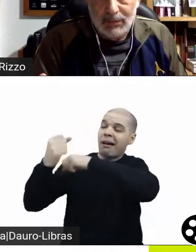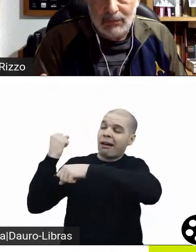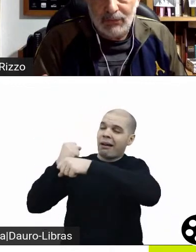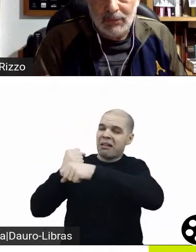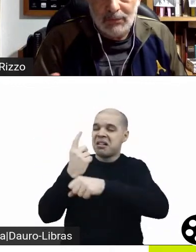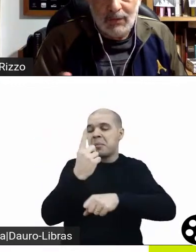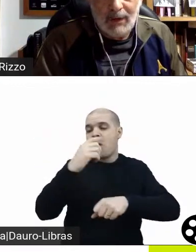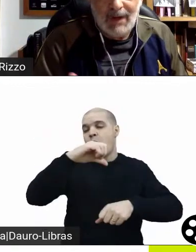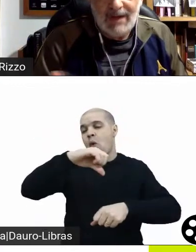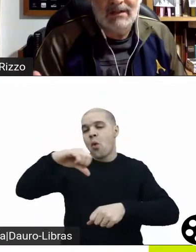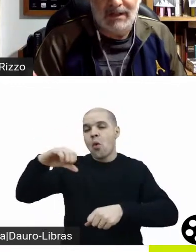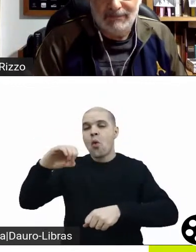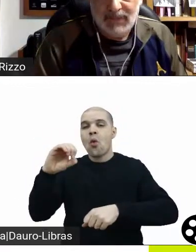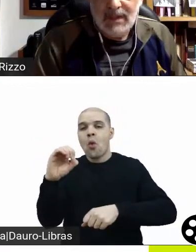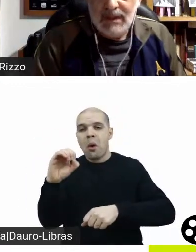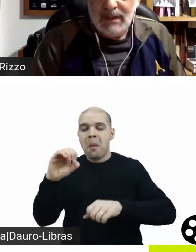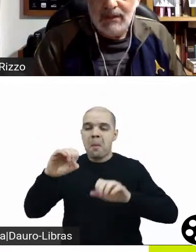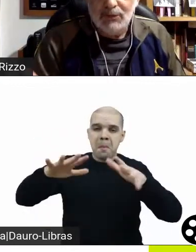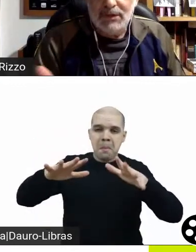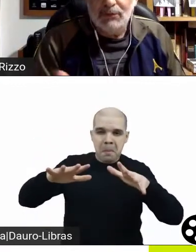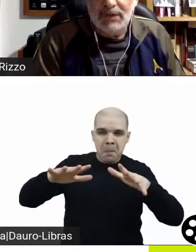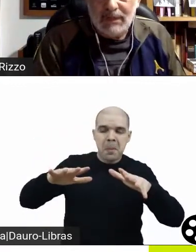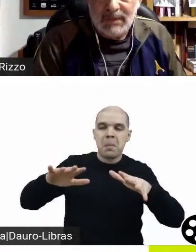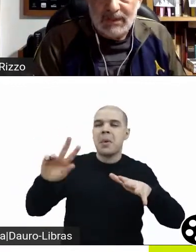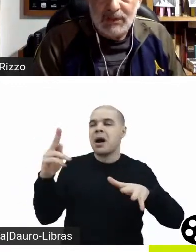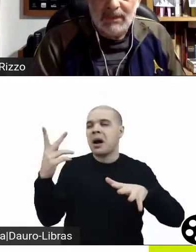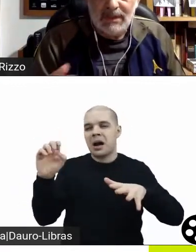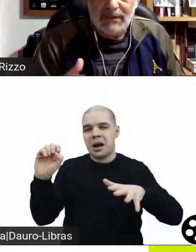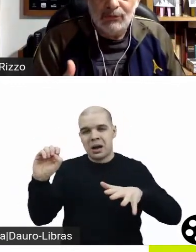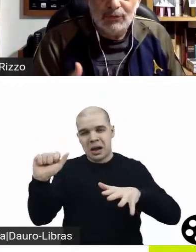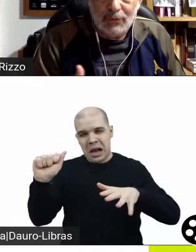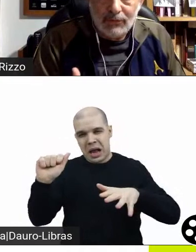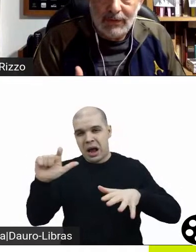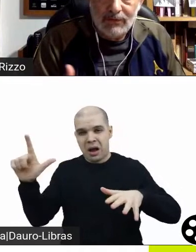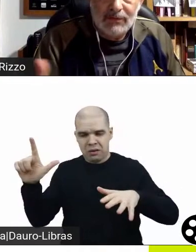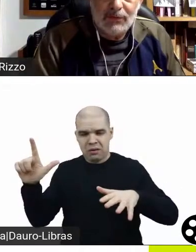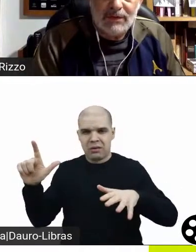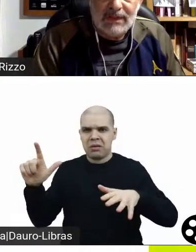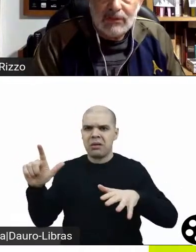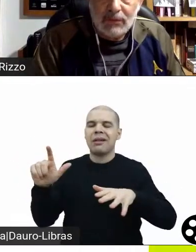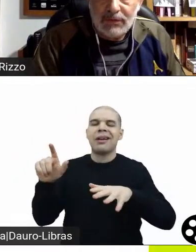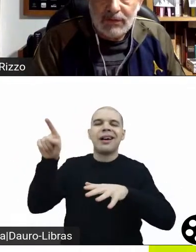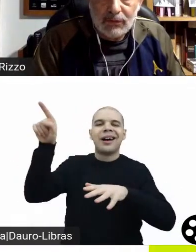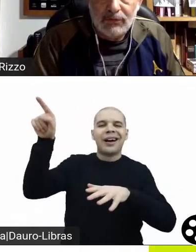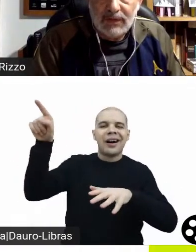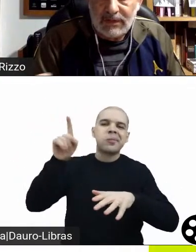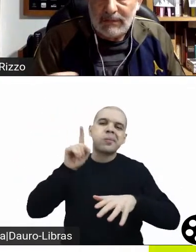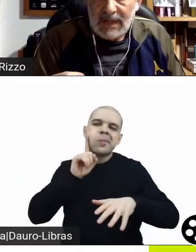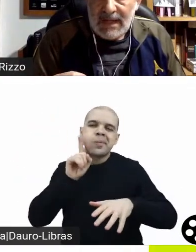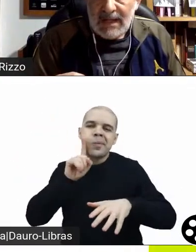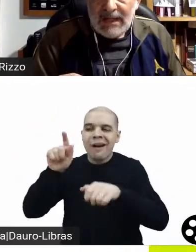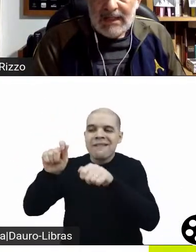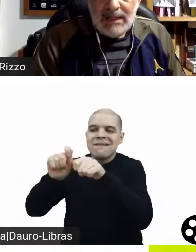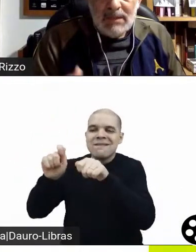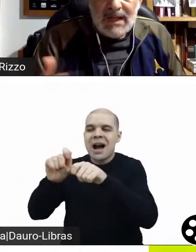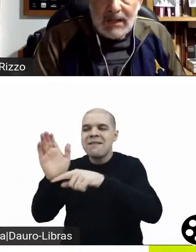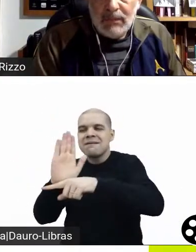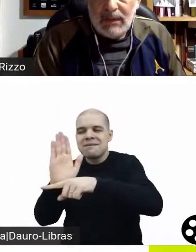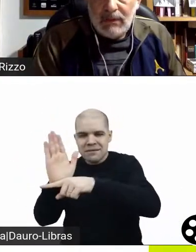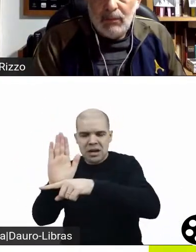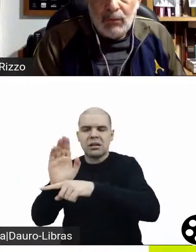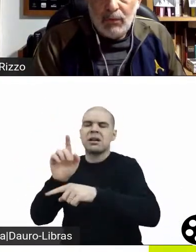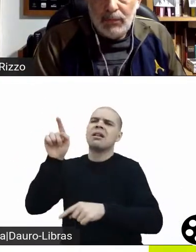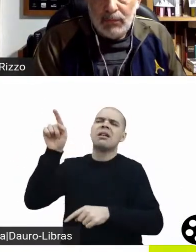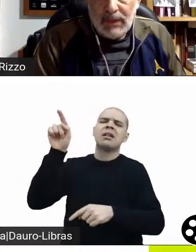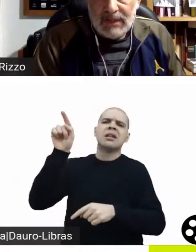por exemplo, os filmes do Hal Hartley, um diretor independente americano que estourou no final dos anos 80 e começo dos anos 90. E ele me